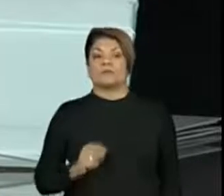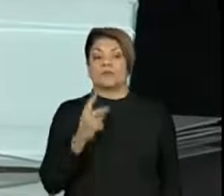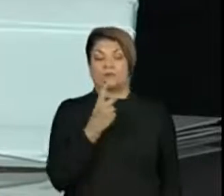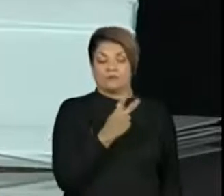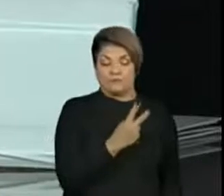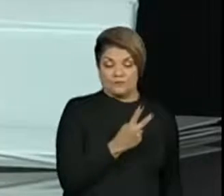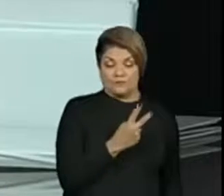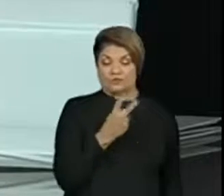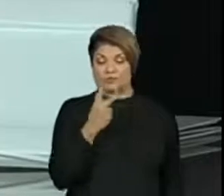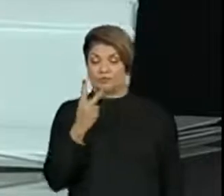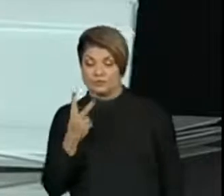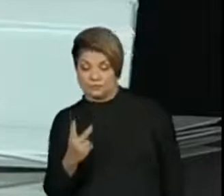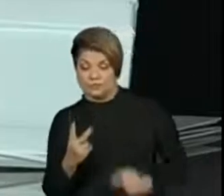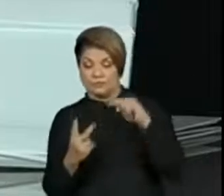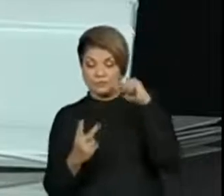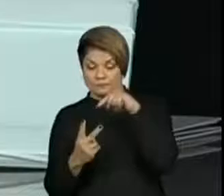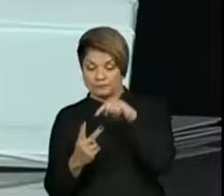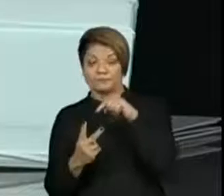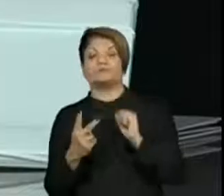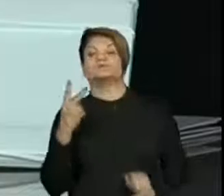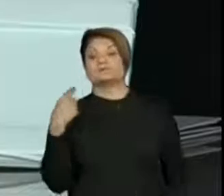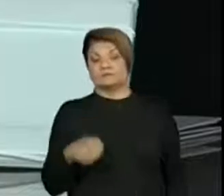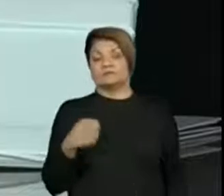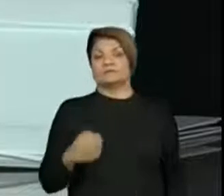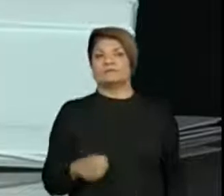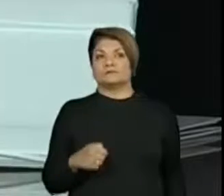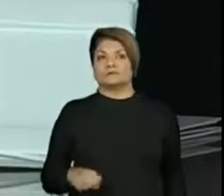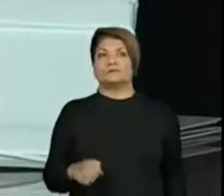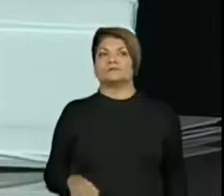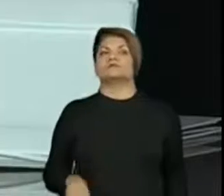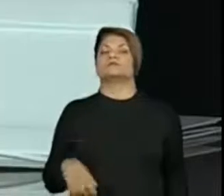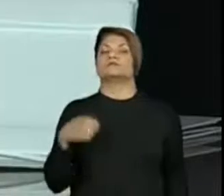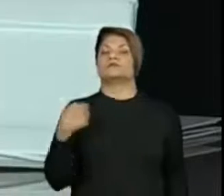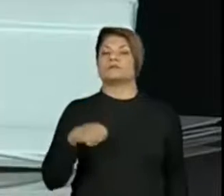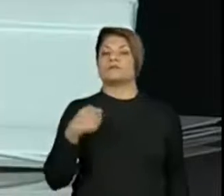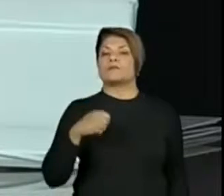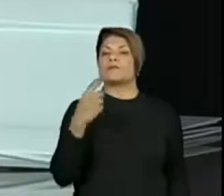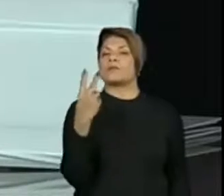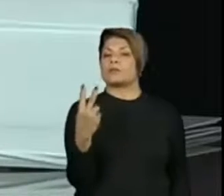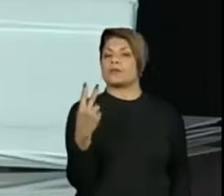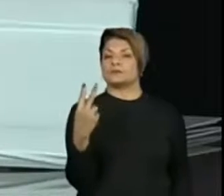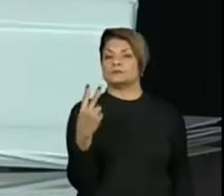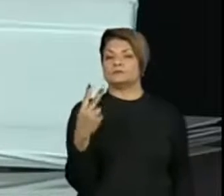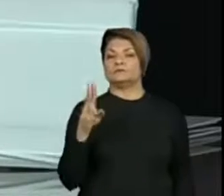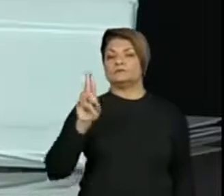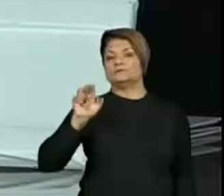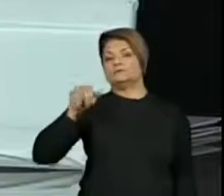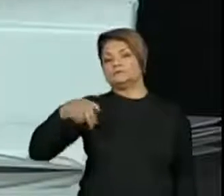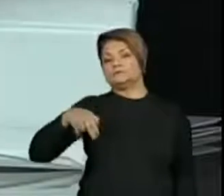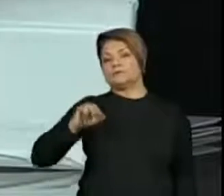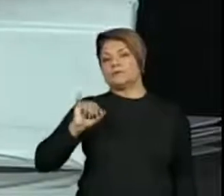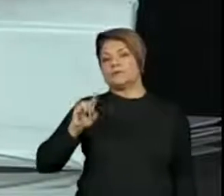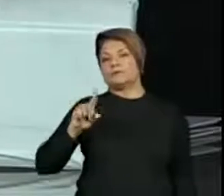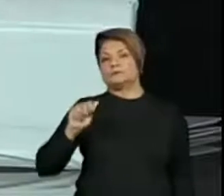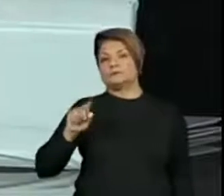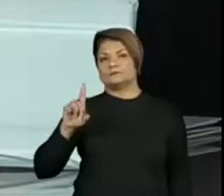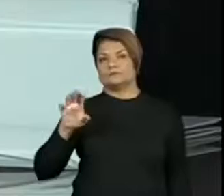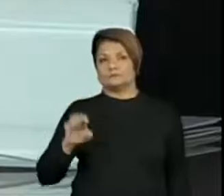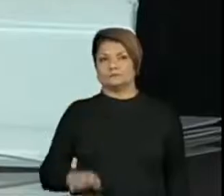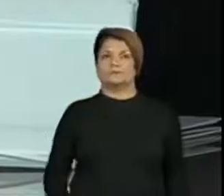ele também precisa de duas unidades. Isso mesmo. Olha só.